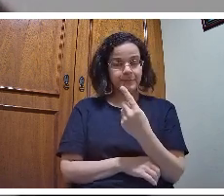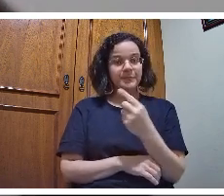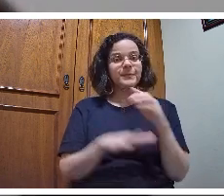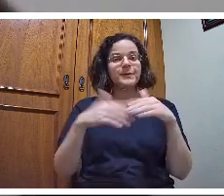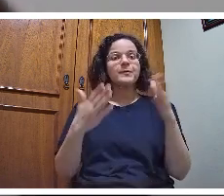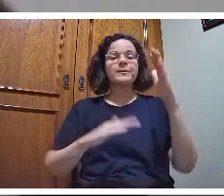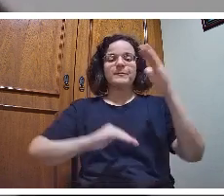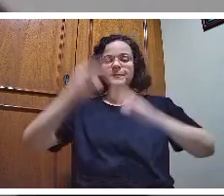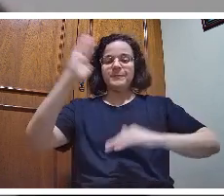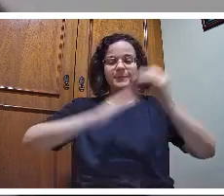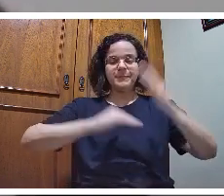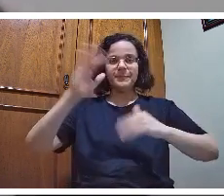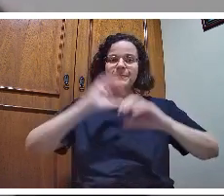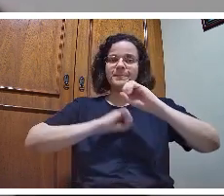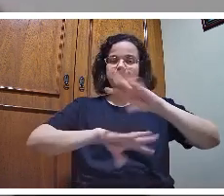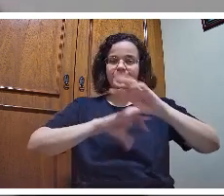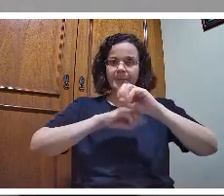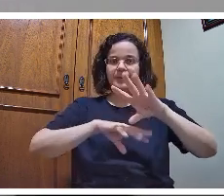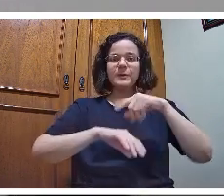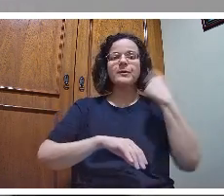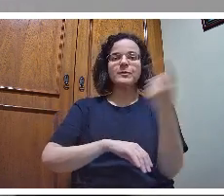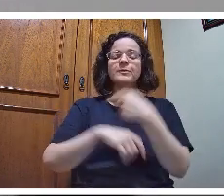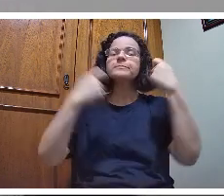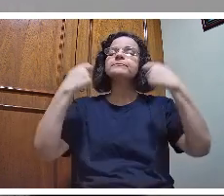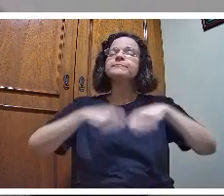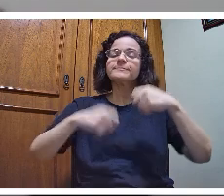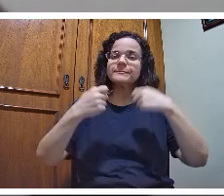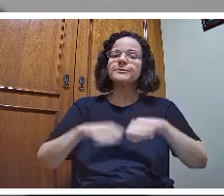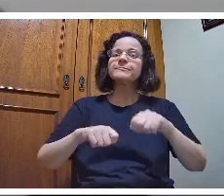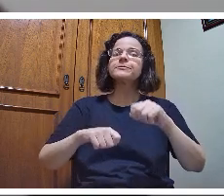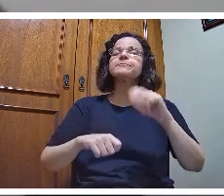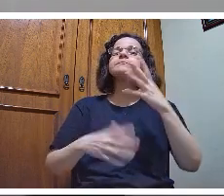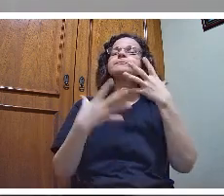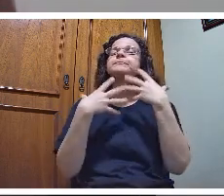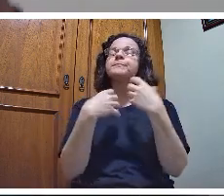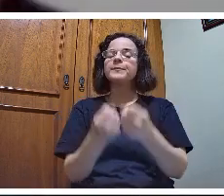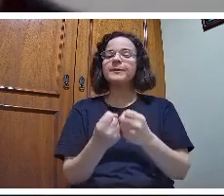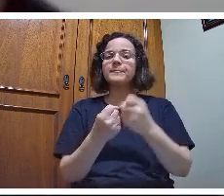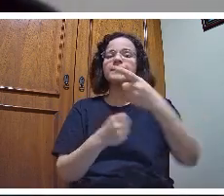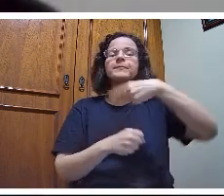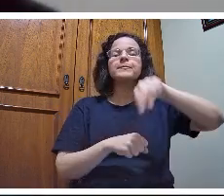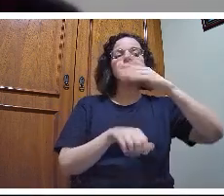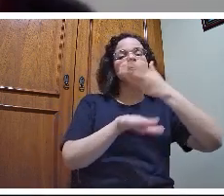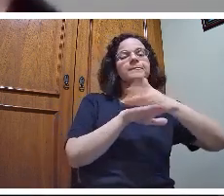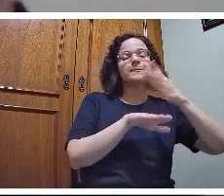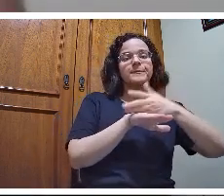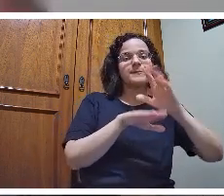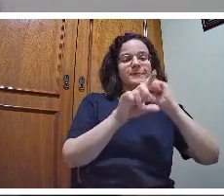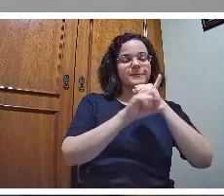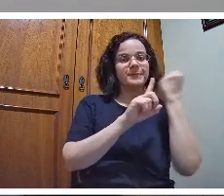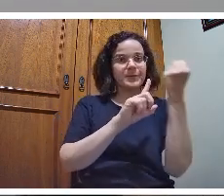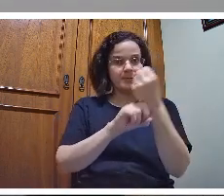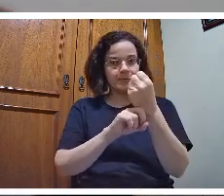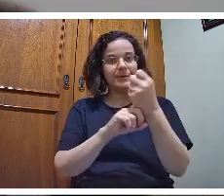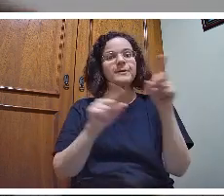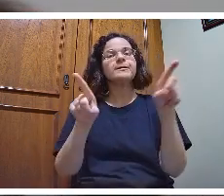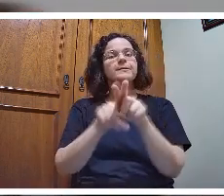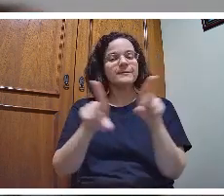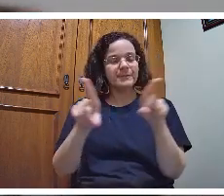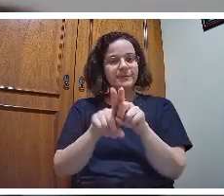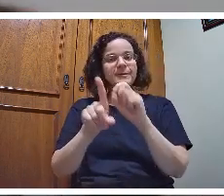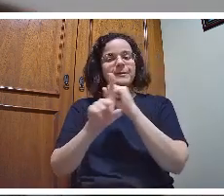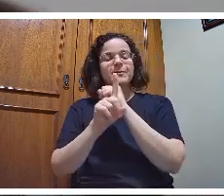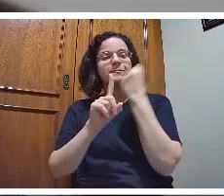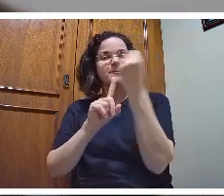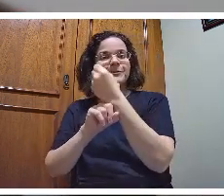considerar na nossa prática social assim também como considerar a prática social dos estudantes com a finalidade de nós